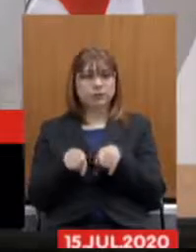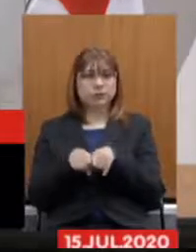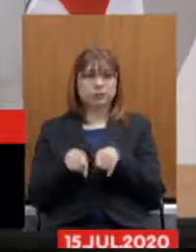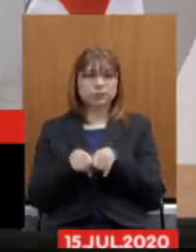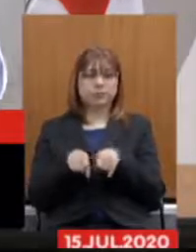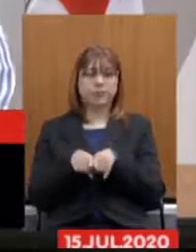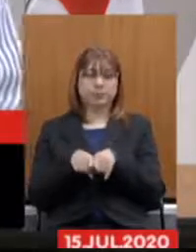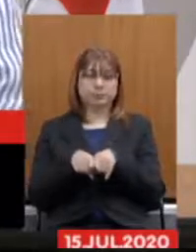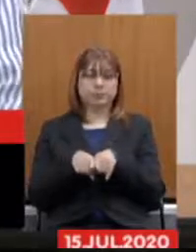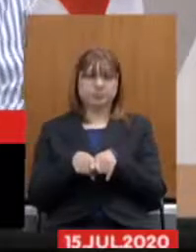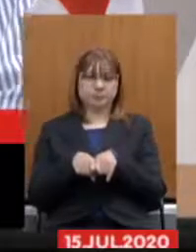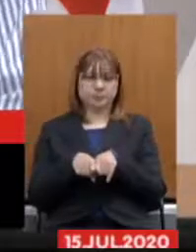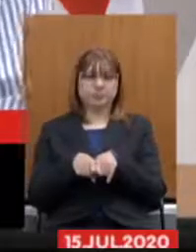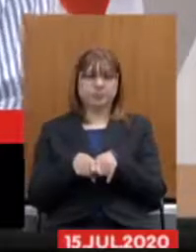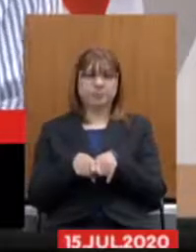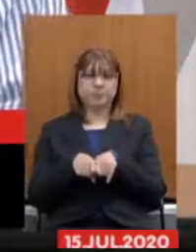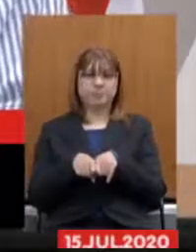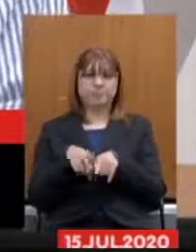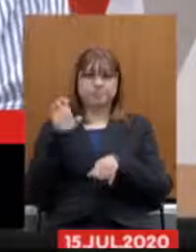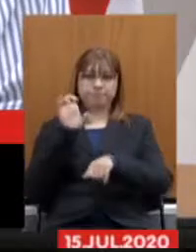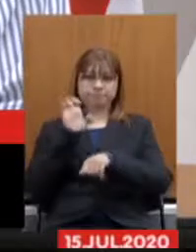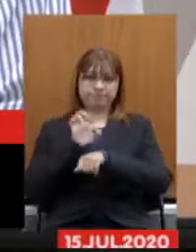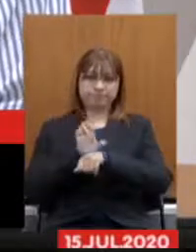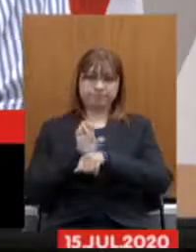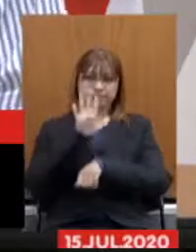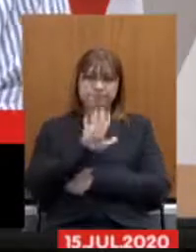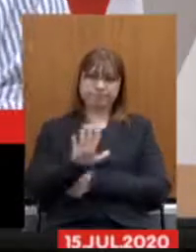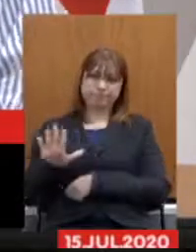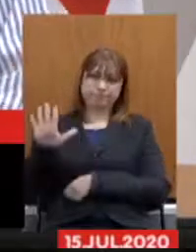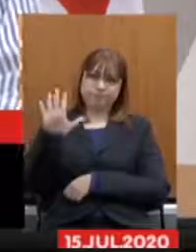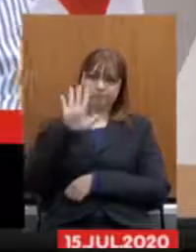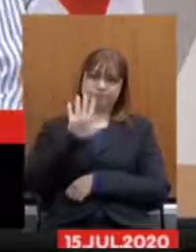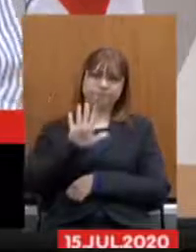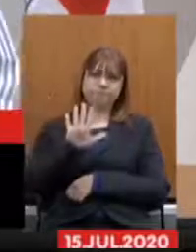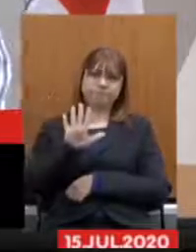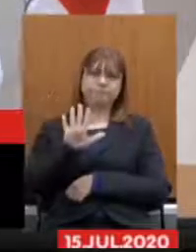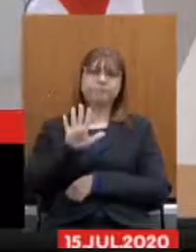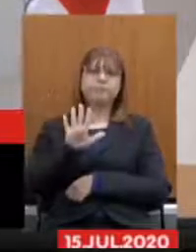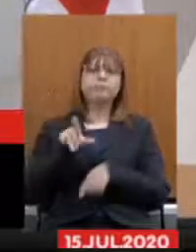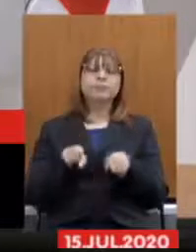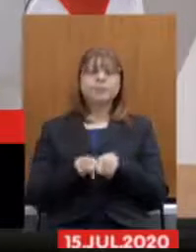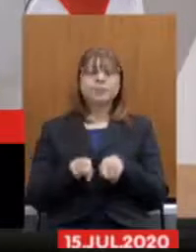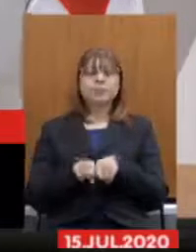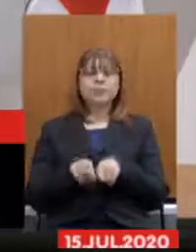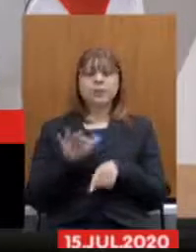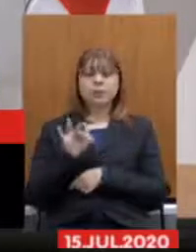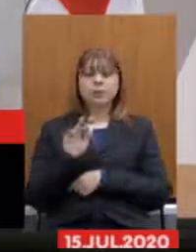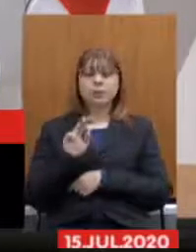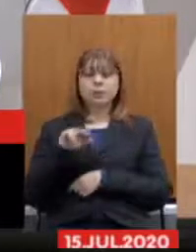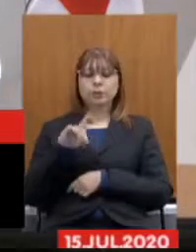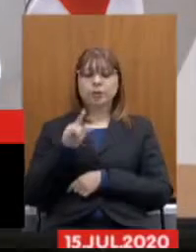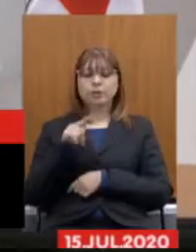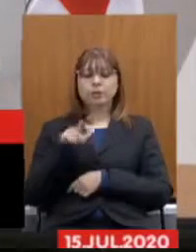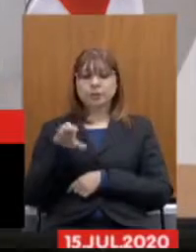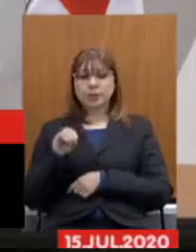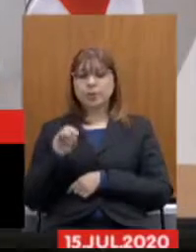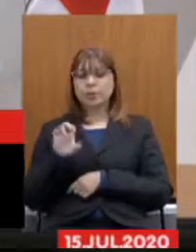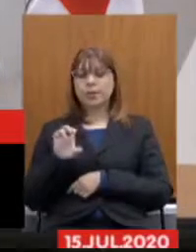agências de todo o estado meus companheiros da Fundação Ezequiel Dias